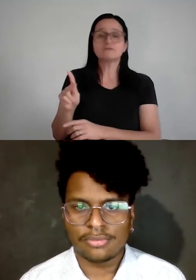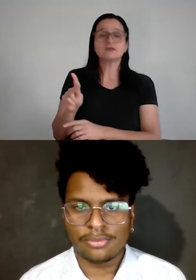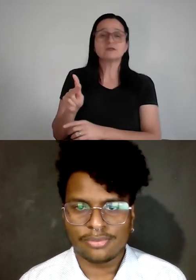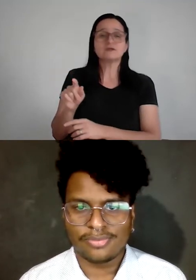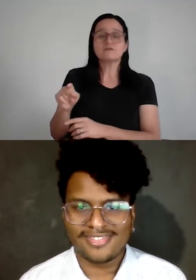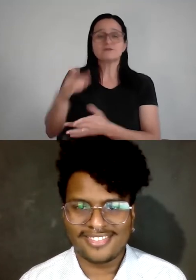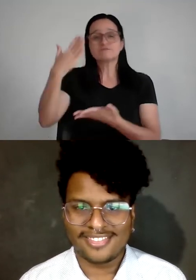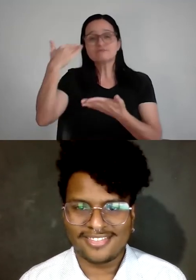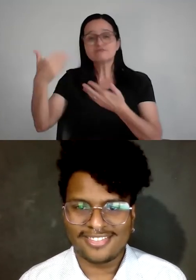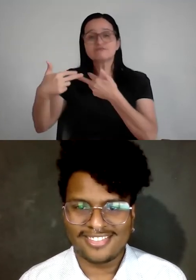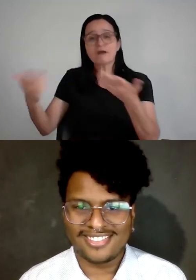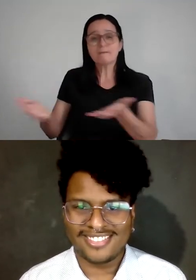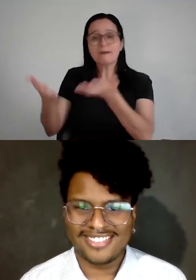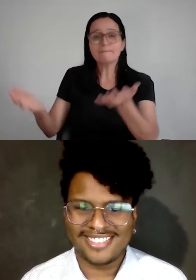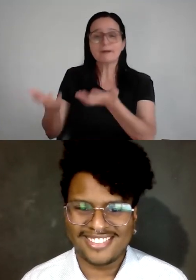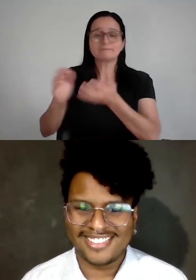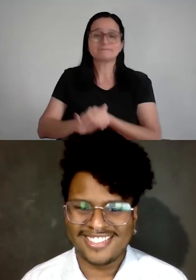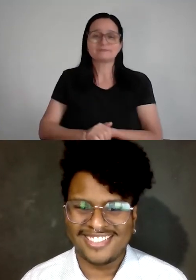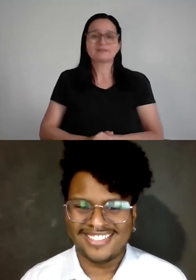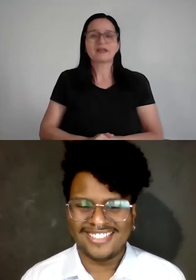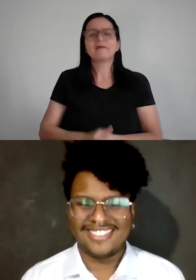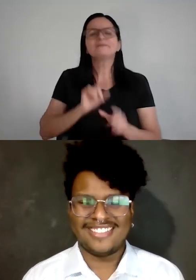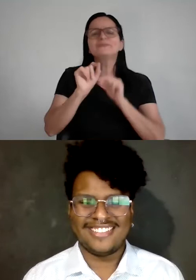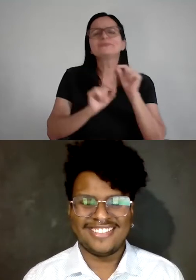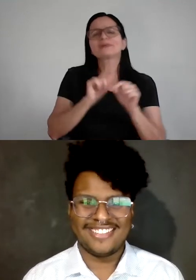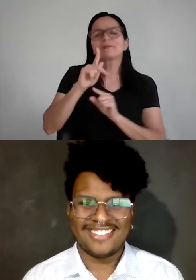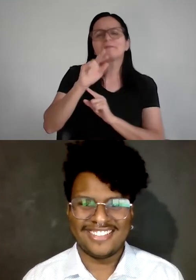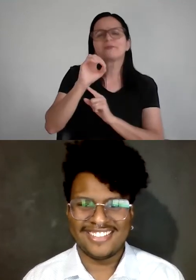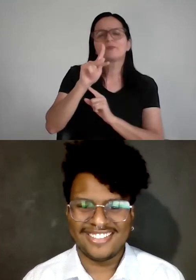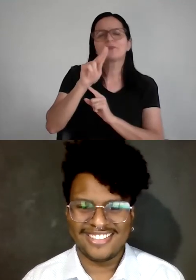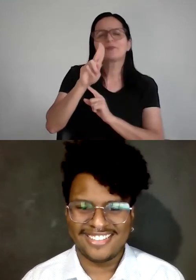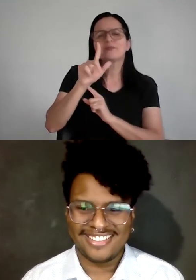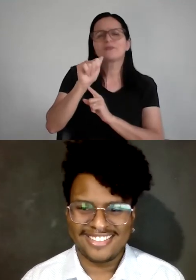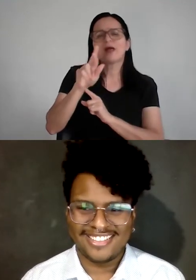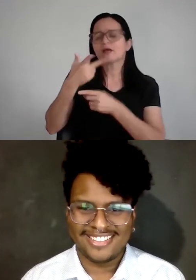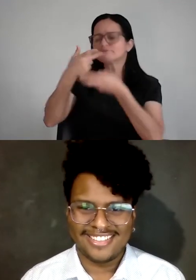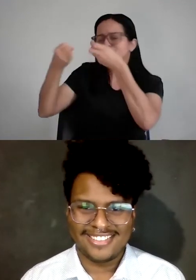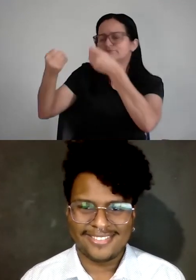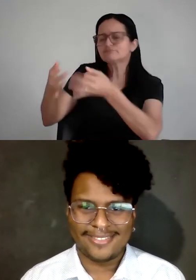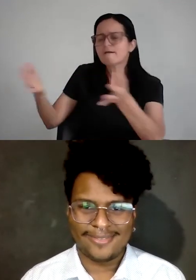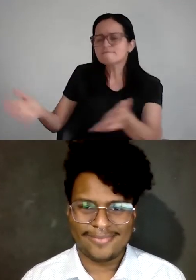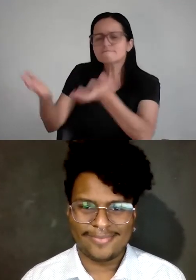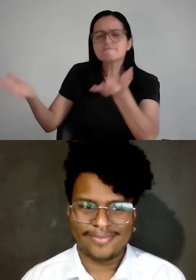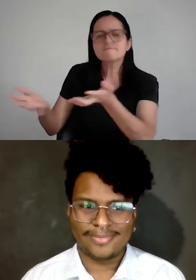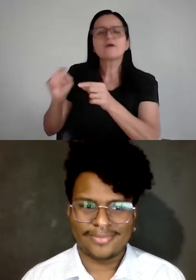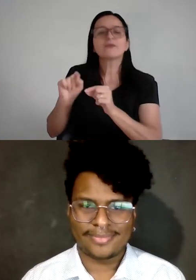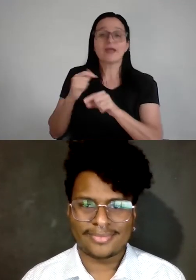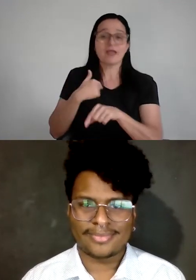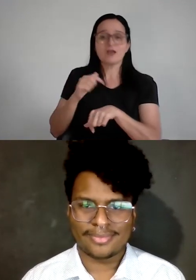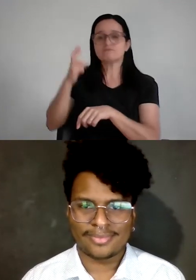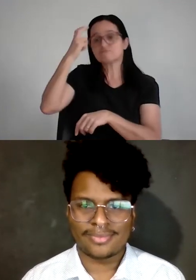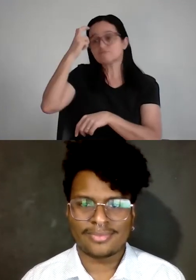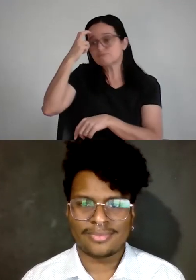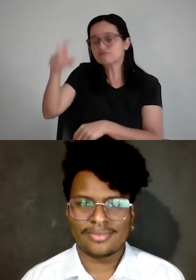ele perguntou, o é popular? Aí eu expliquei para ele o é popular. Então, assim, eu estou tentando dizer, você é bom, você é inteligente, você é